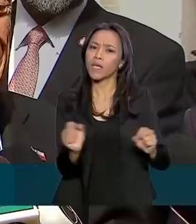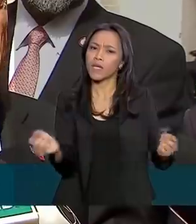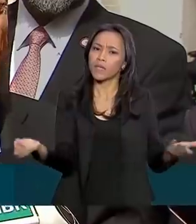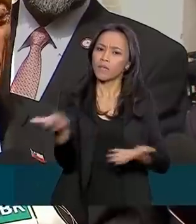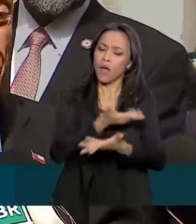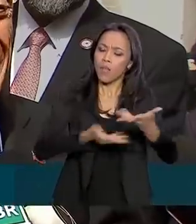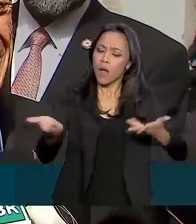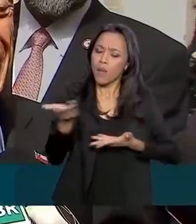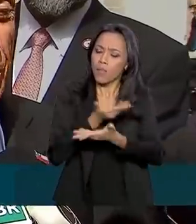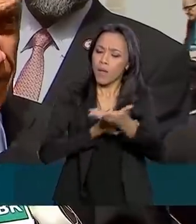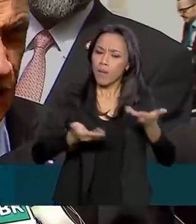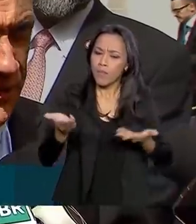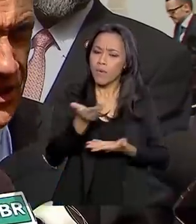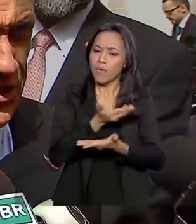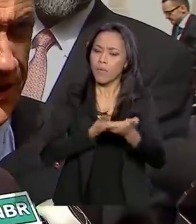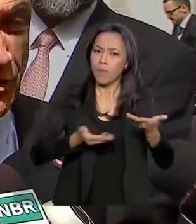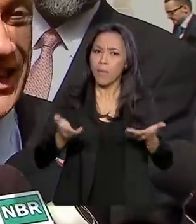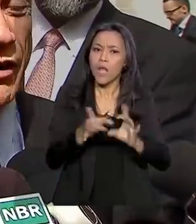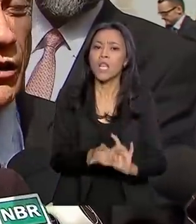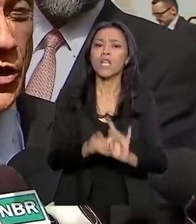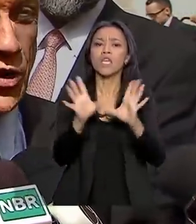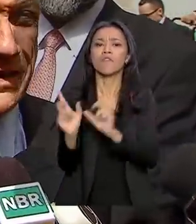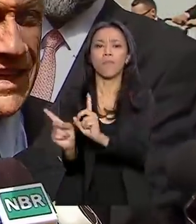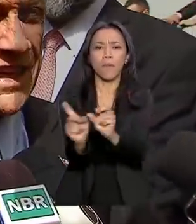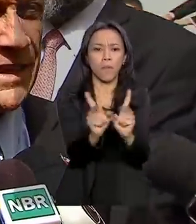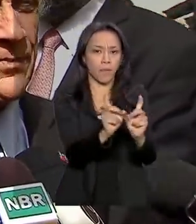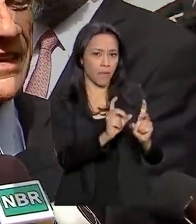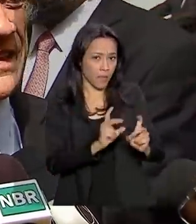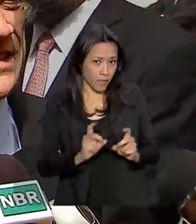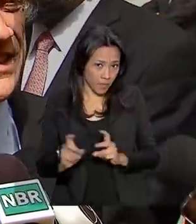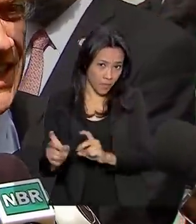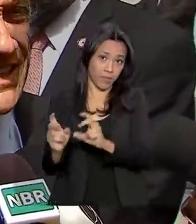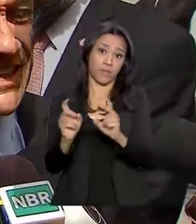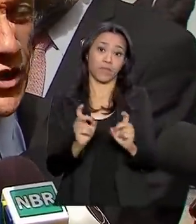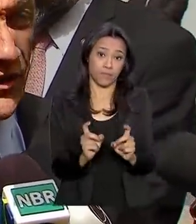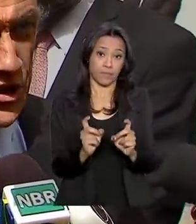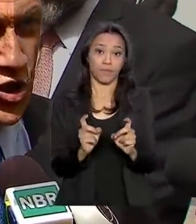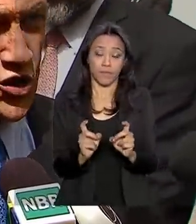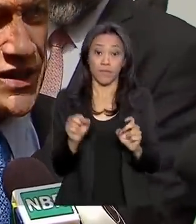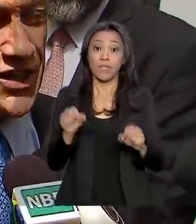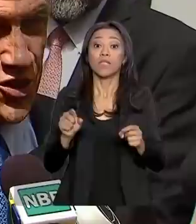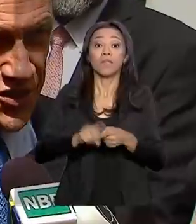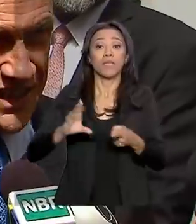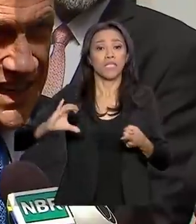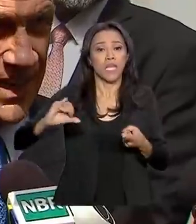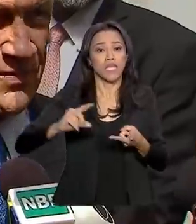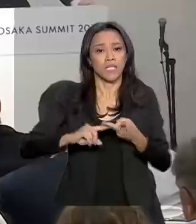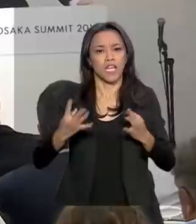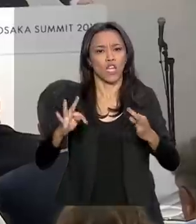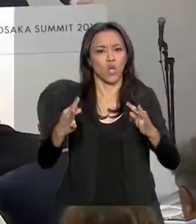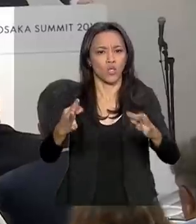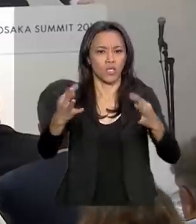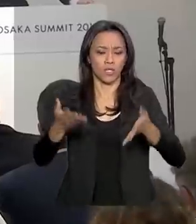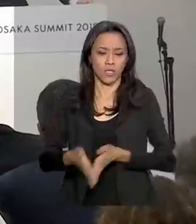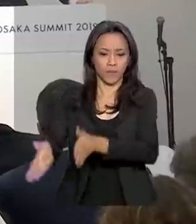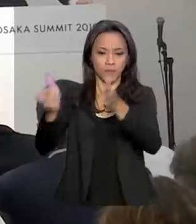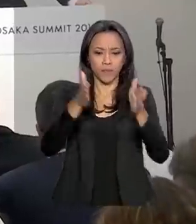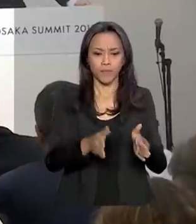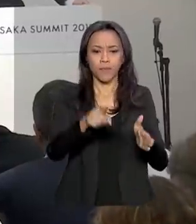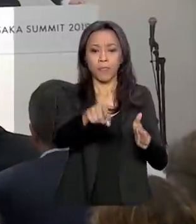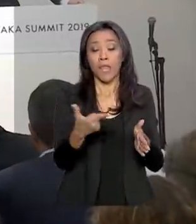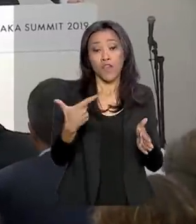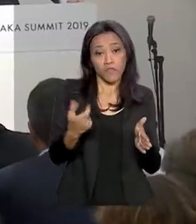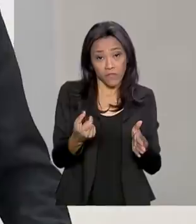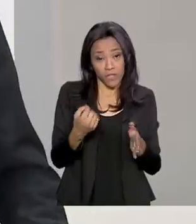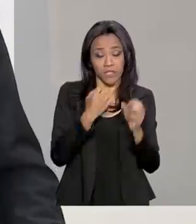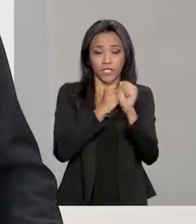para que o aprovam no Tratado de Livre Comércio. Hemos chegado a um em matéria de ciência, inovação, tecnologia. E depois de 20 anos de